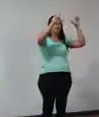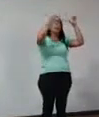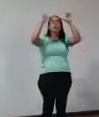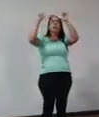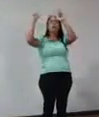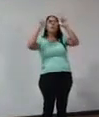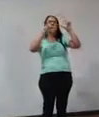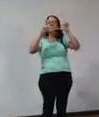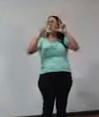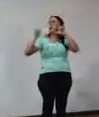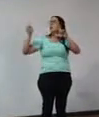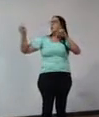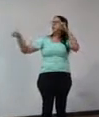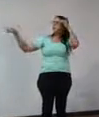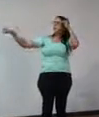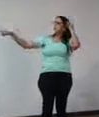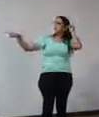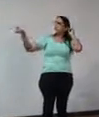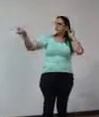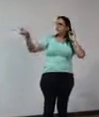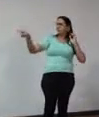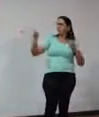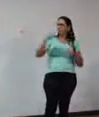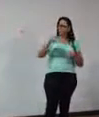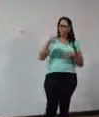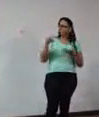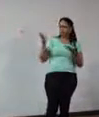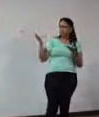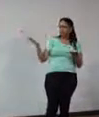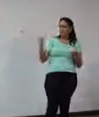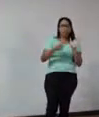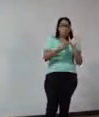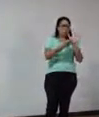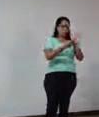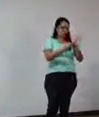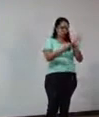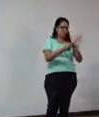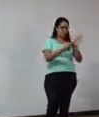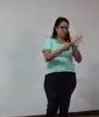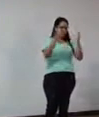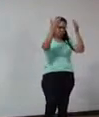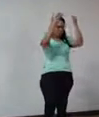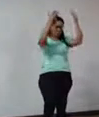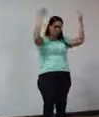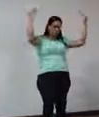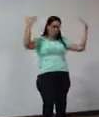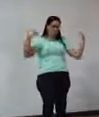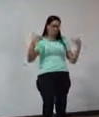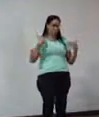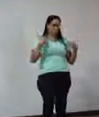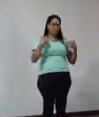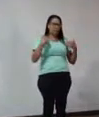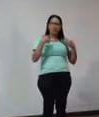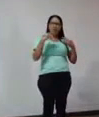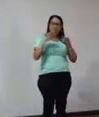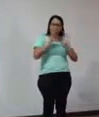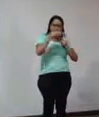Aqui eu, demonstrando para uma das crianças, uma das células.